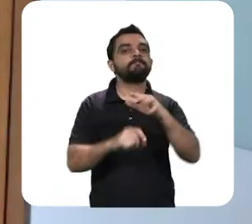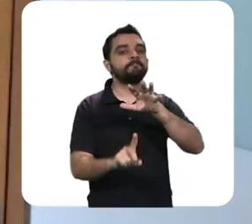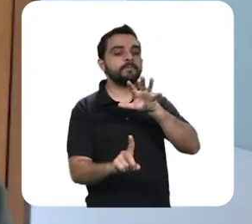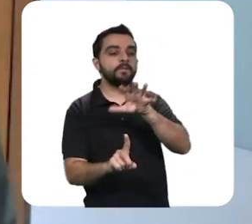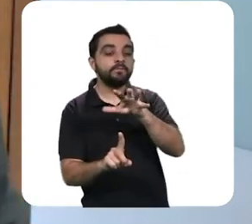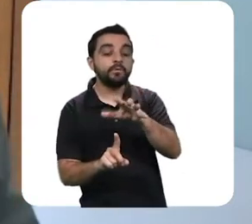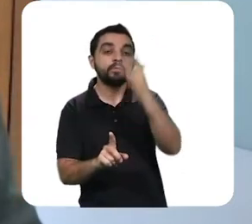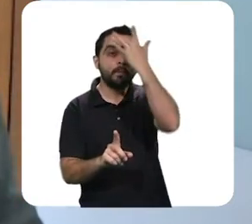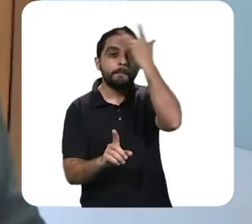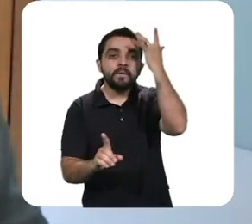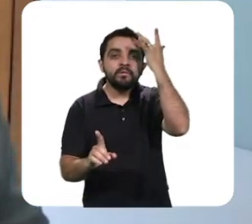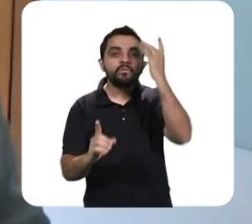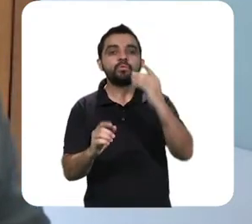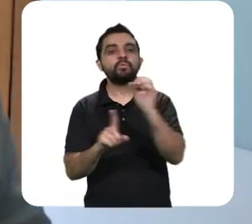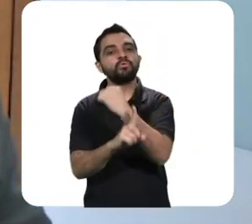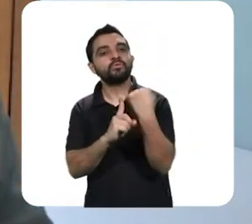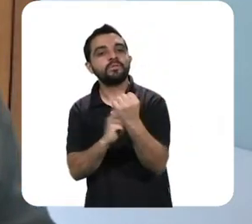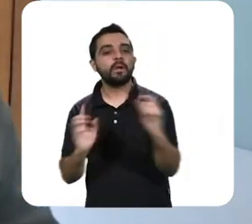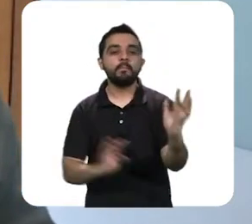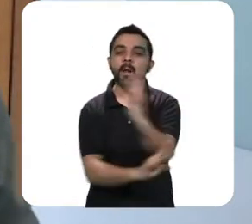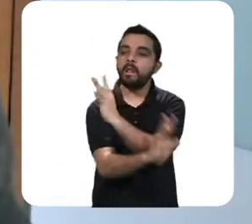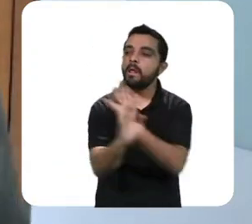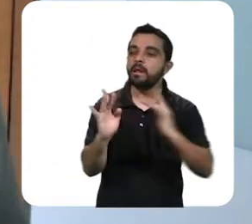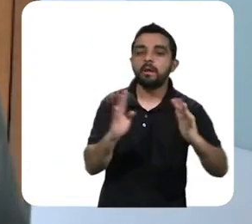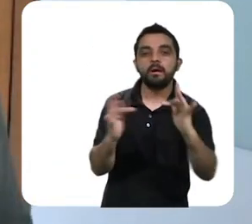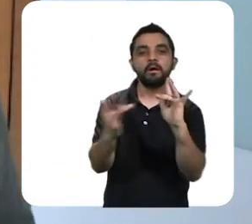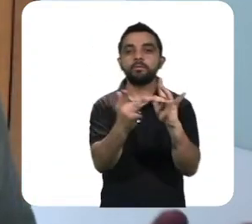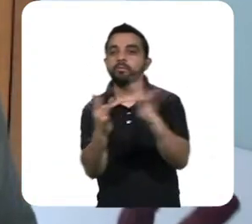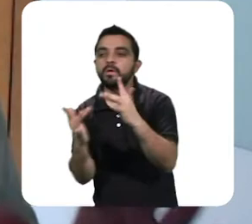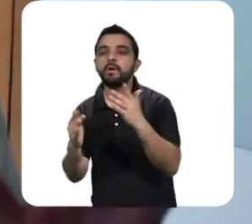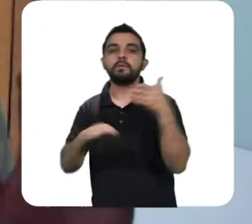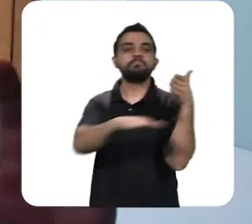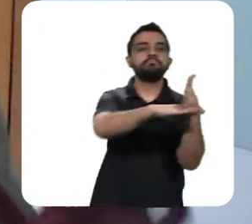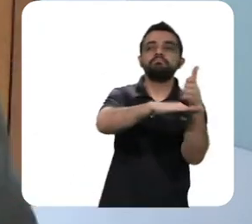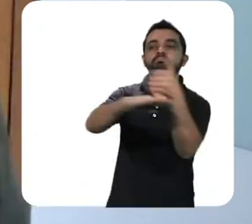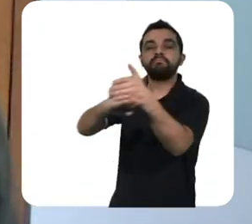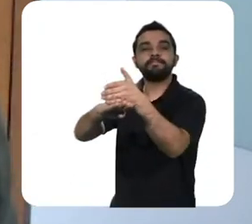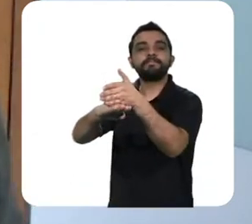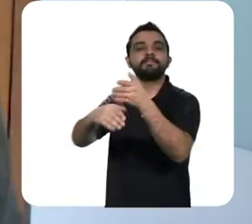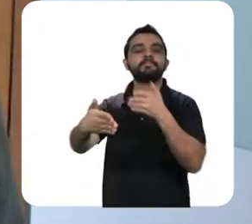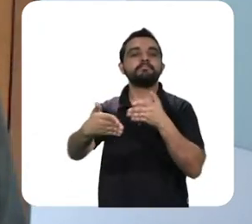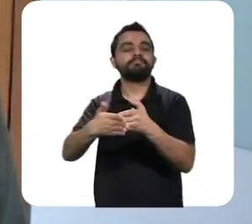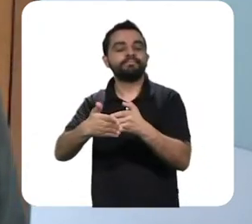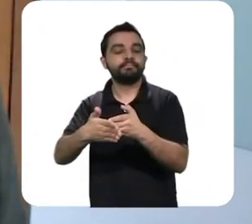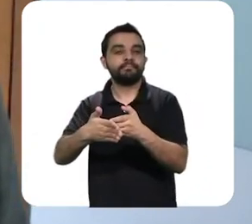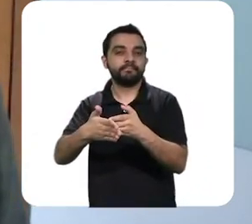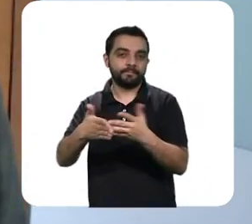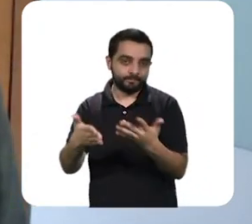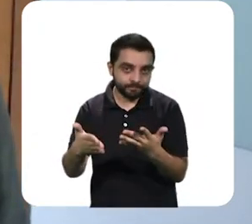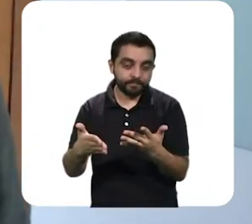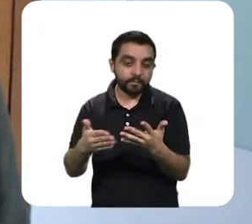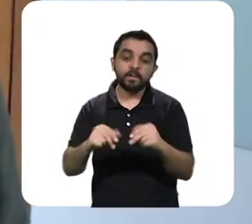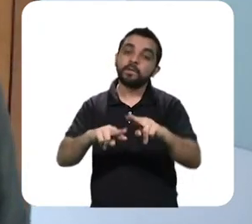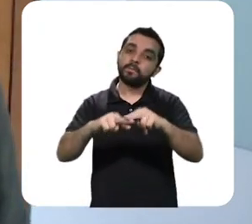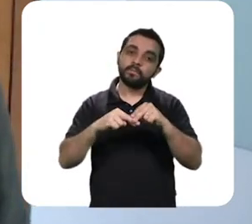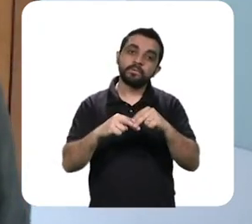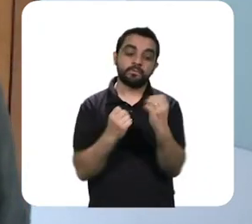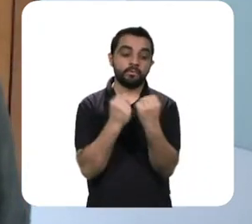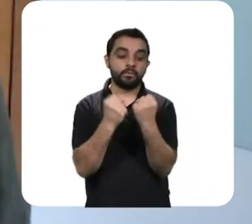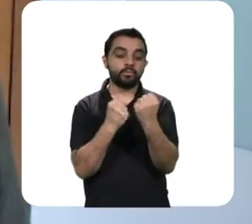circulatório da economia, né, foi um choque muito grande que boa parte da atividade econômica